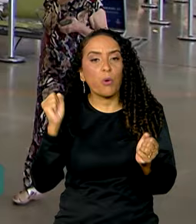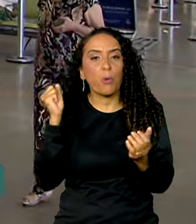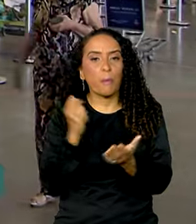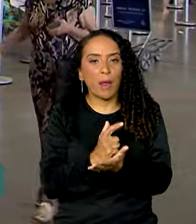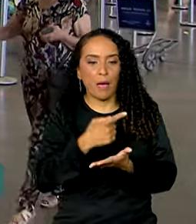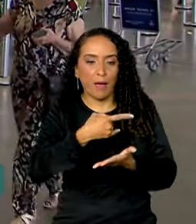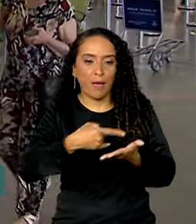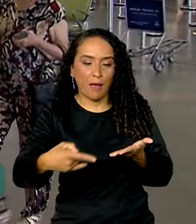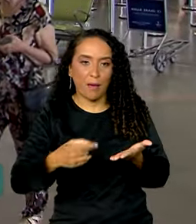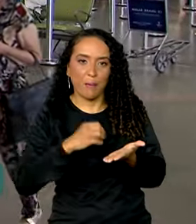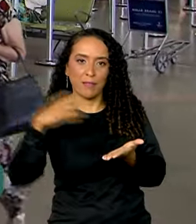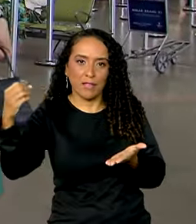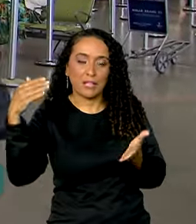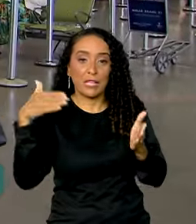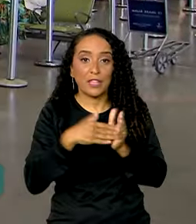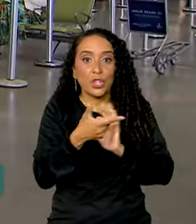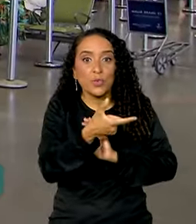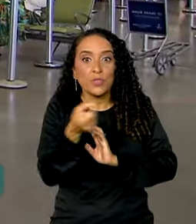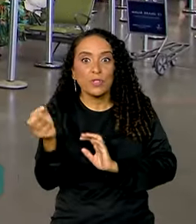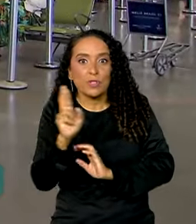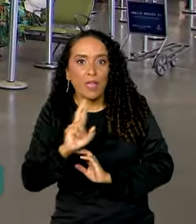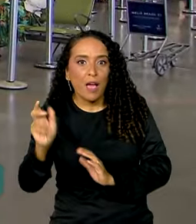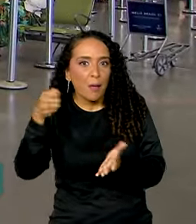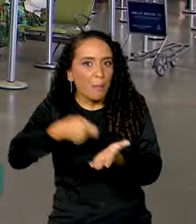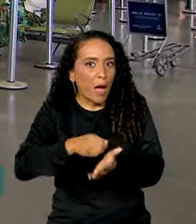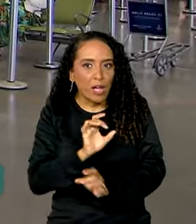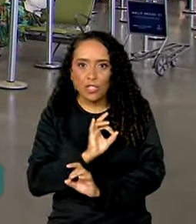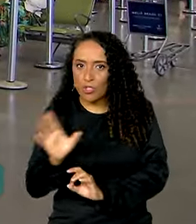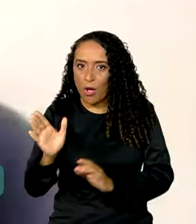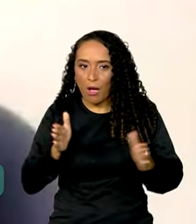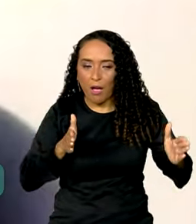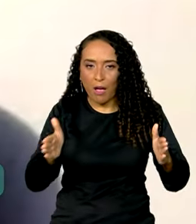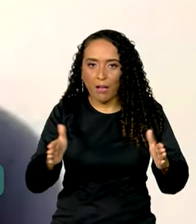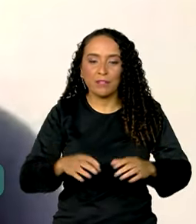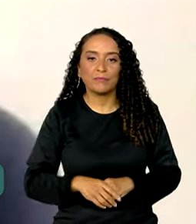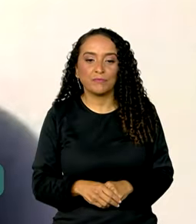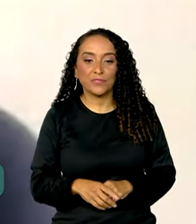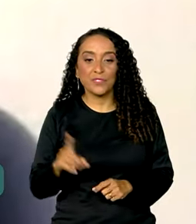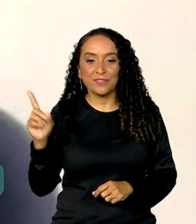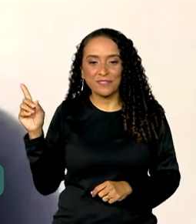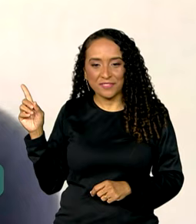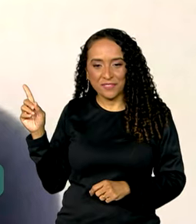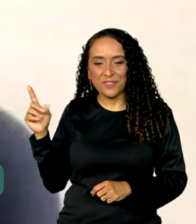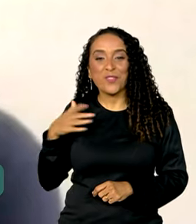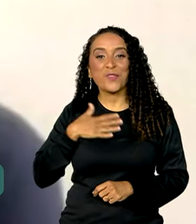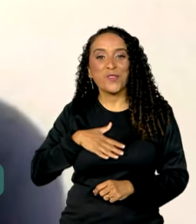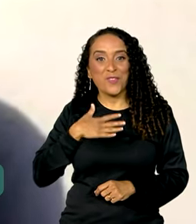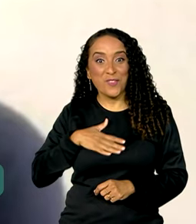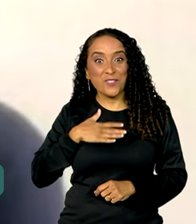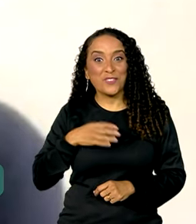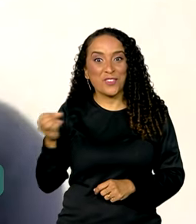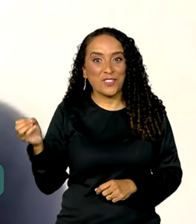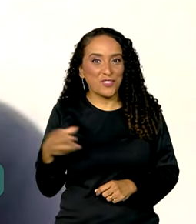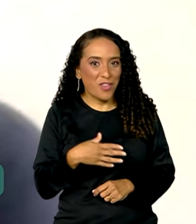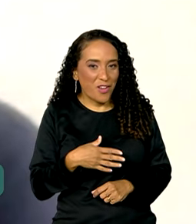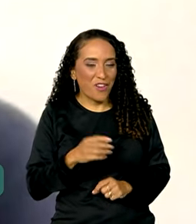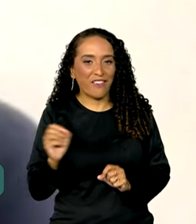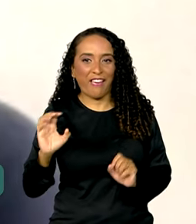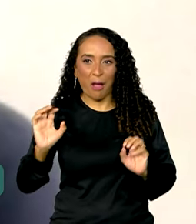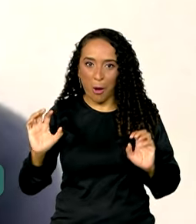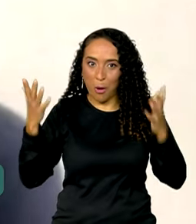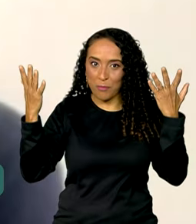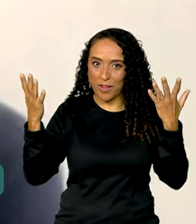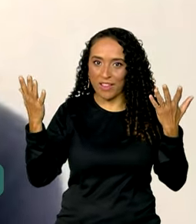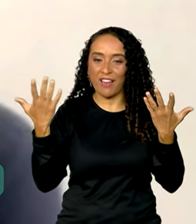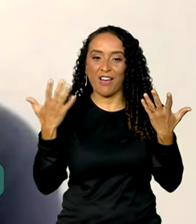passagens pagando até R$ 200,00 para cada trecho. O seu Geraldo gostou da novidade e quer comemorar o